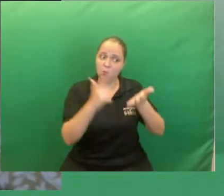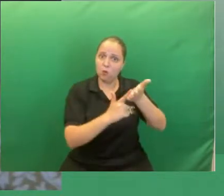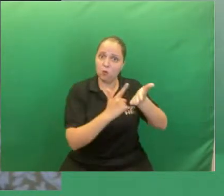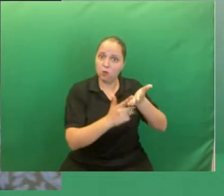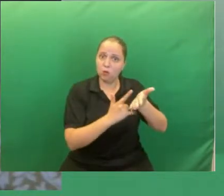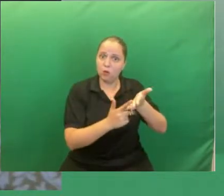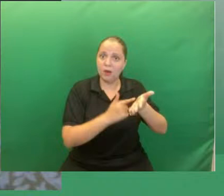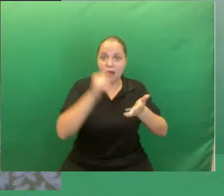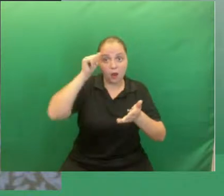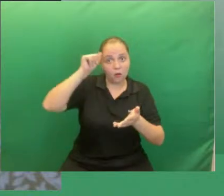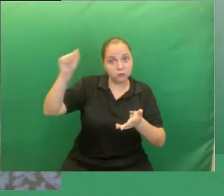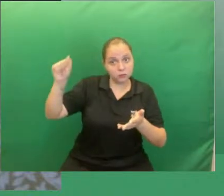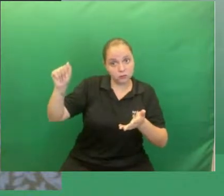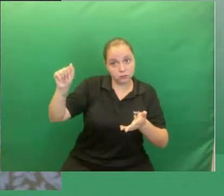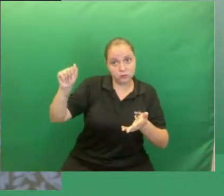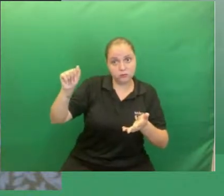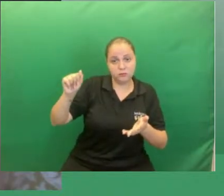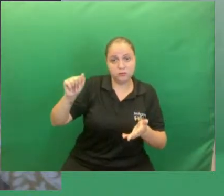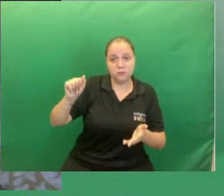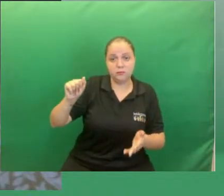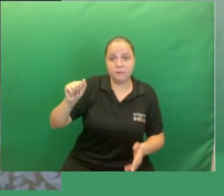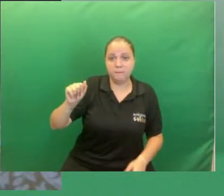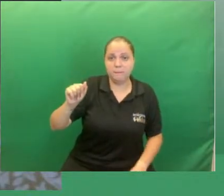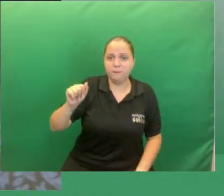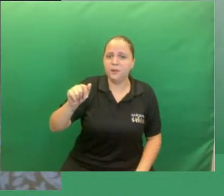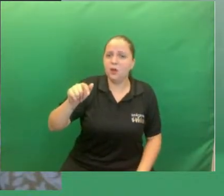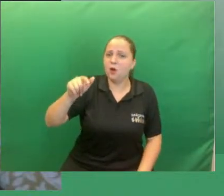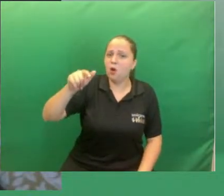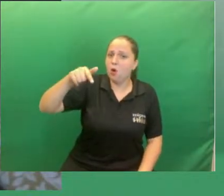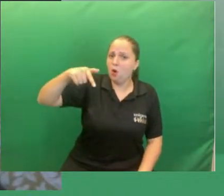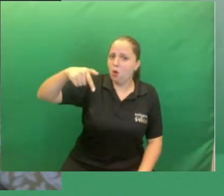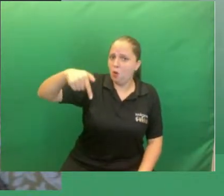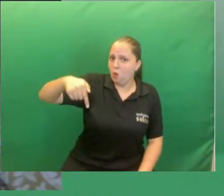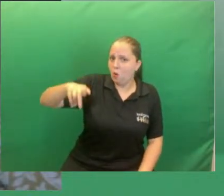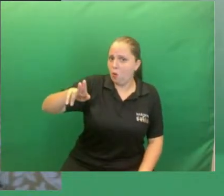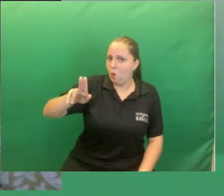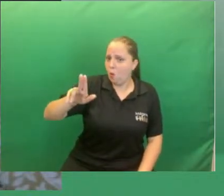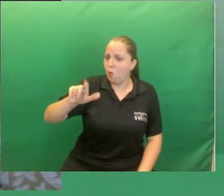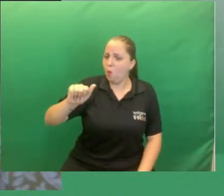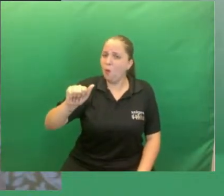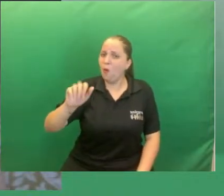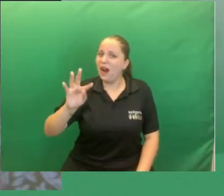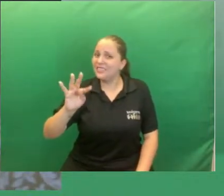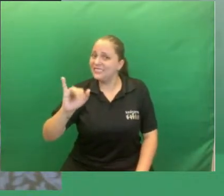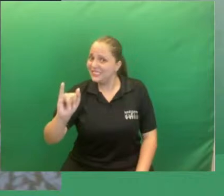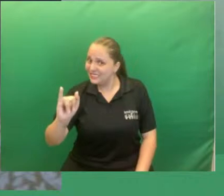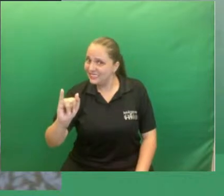autor. Ele é narrado na obra O Quati e outros contos do ano de 2001.